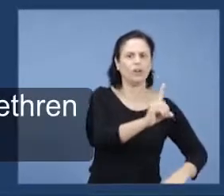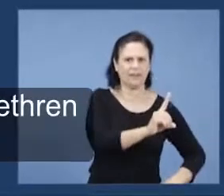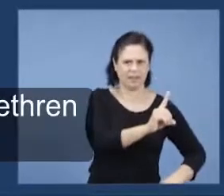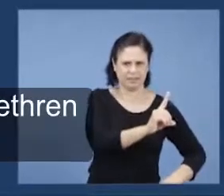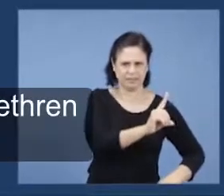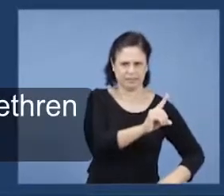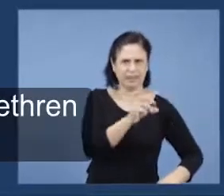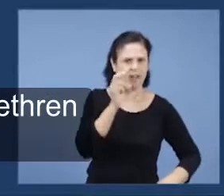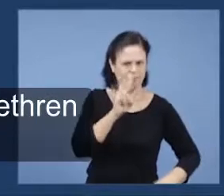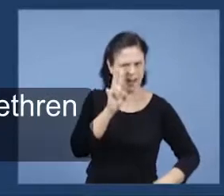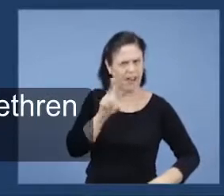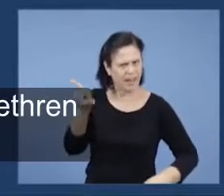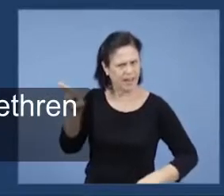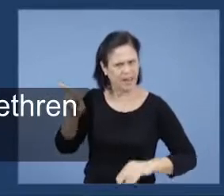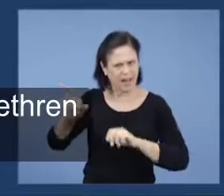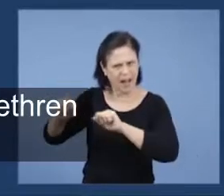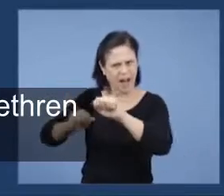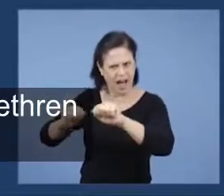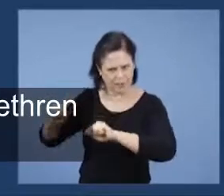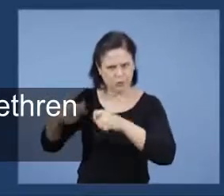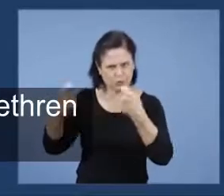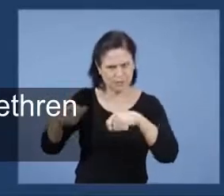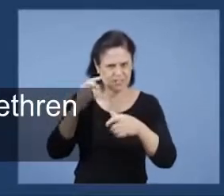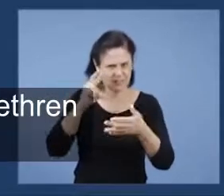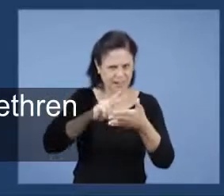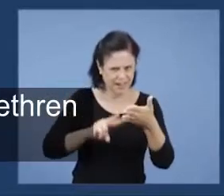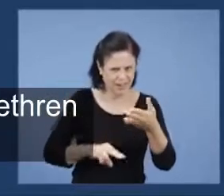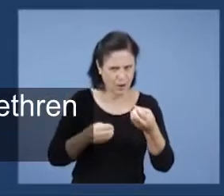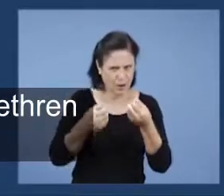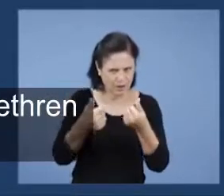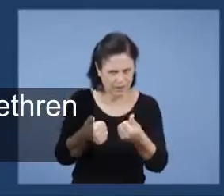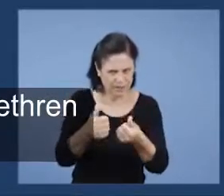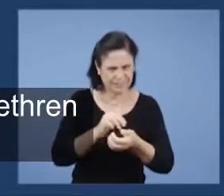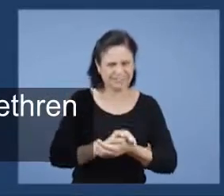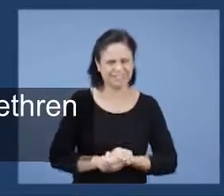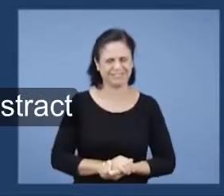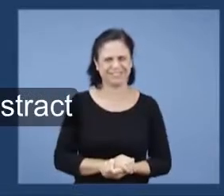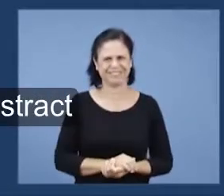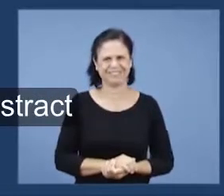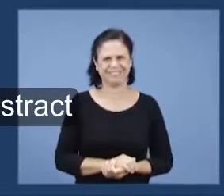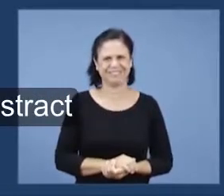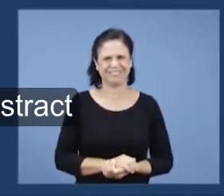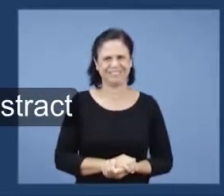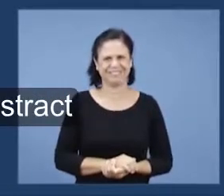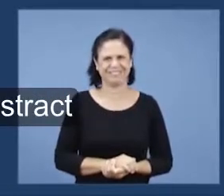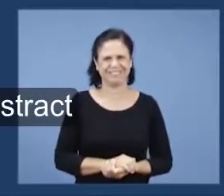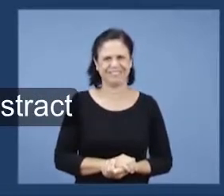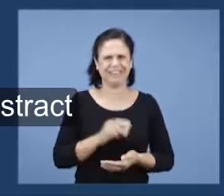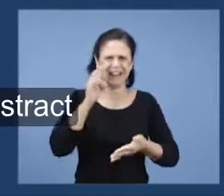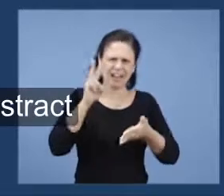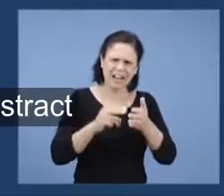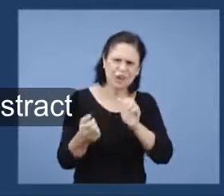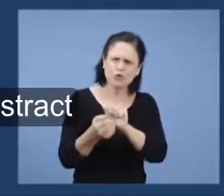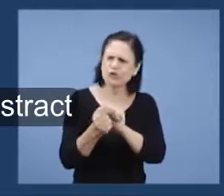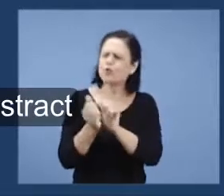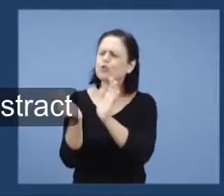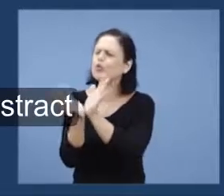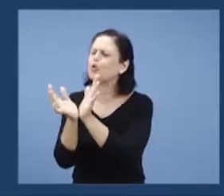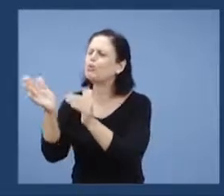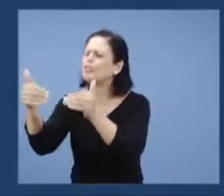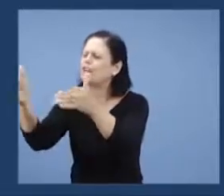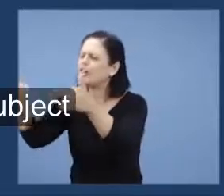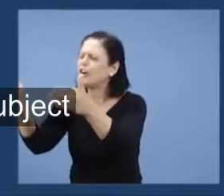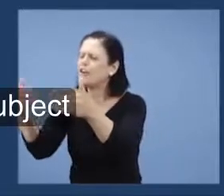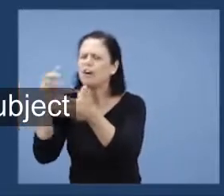importante para podermos... A igreja toda deve ler, em conjunto, os irmãos nas suas igrejas devem ler em conjunto e tirar